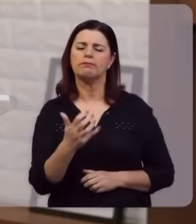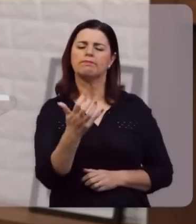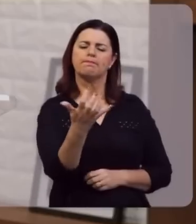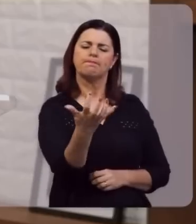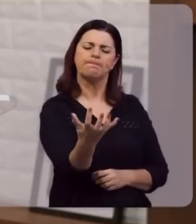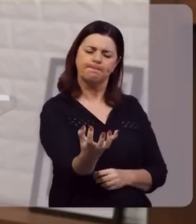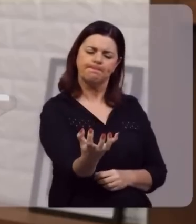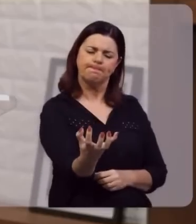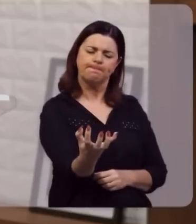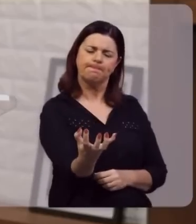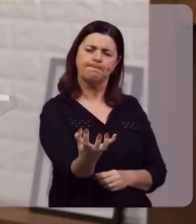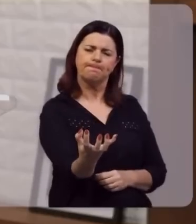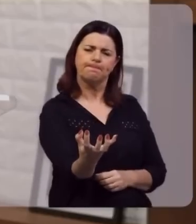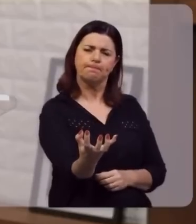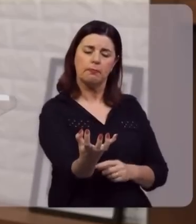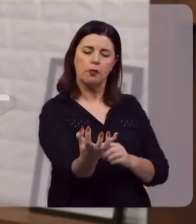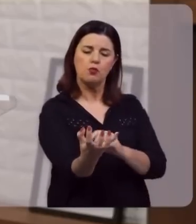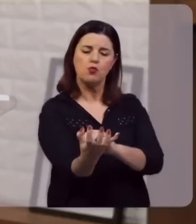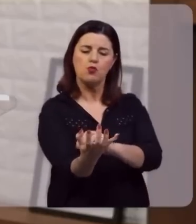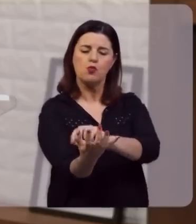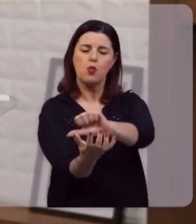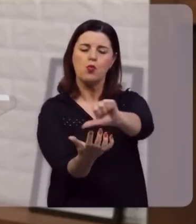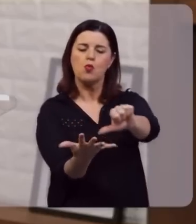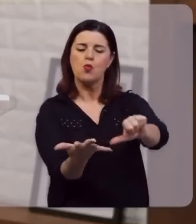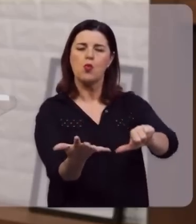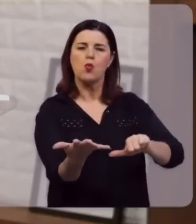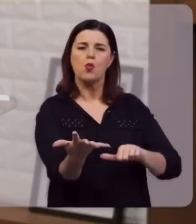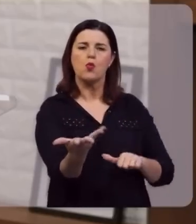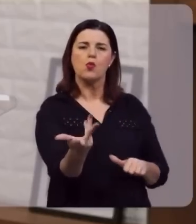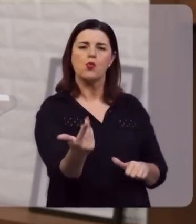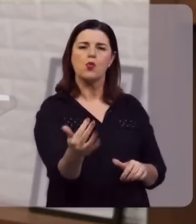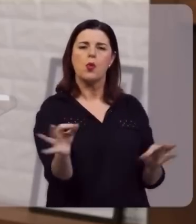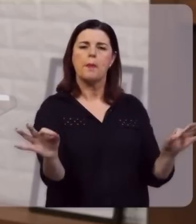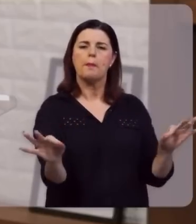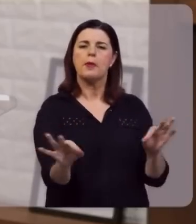estendeu a mão, e a mão foi recuperada na hora,